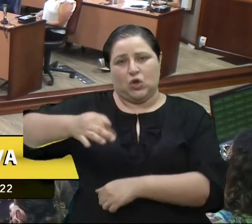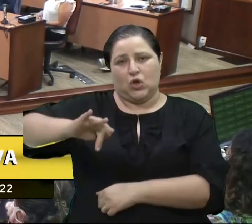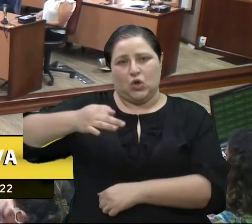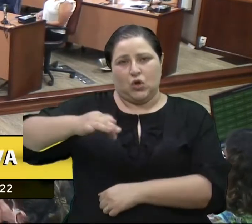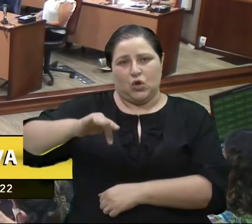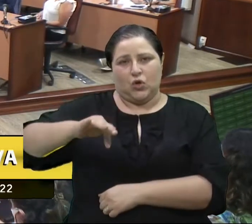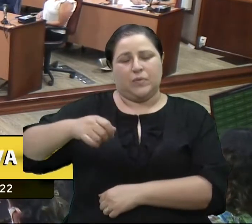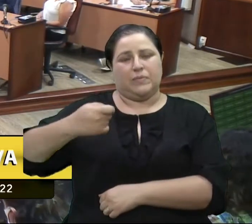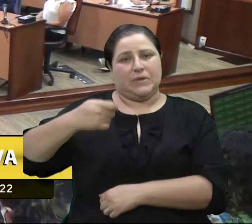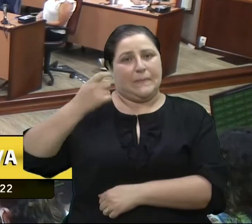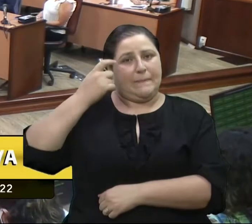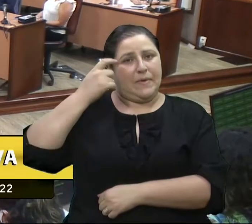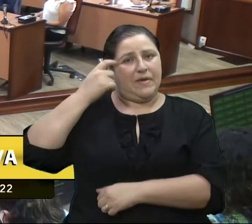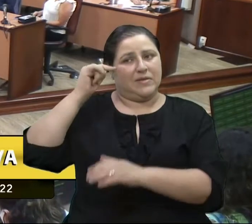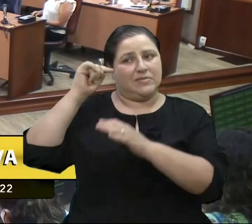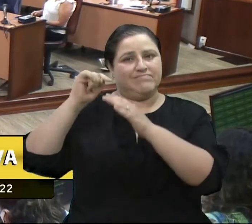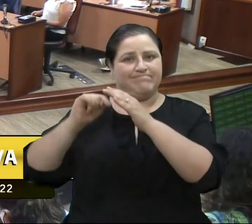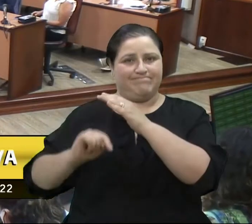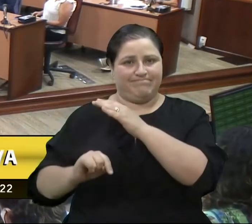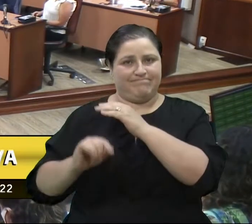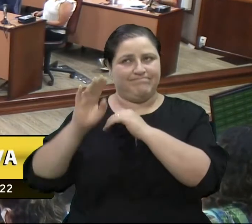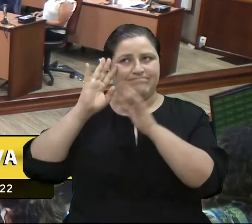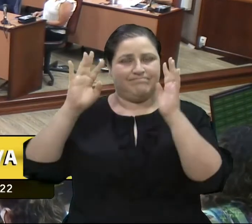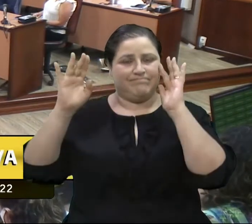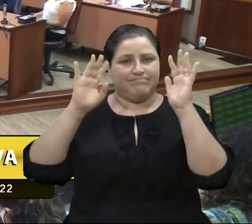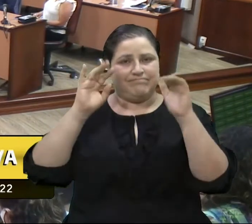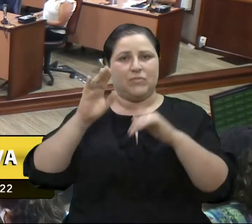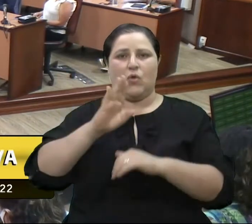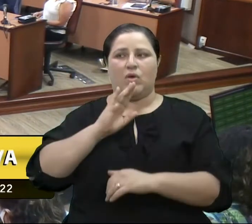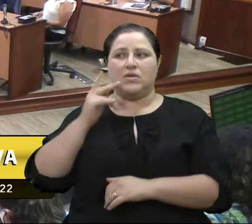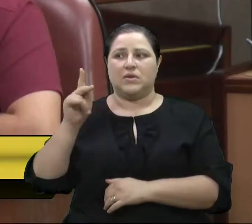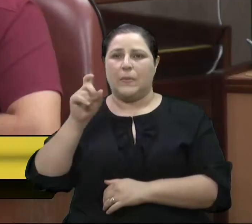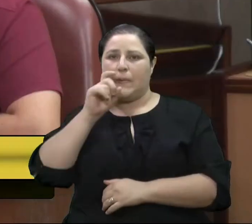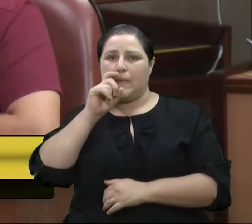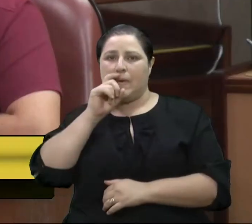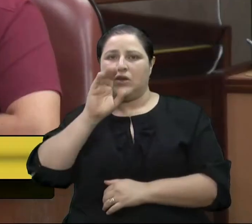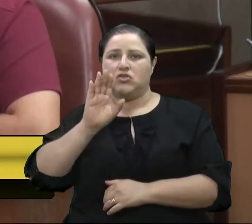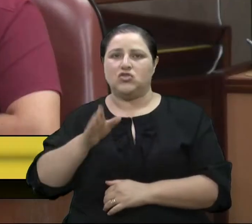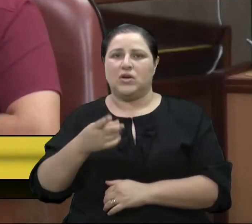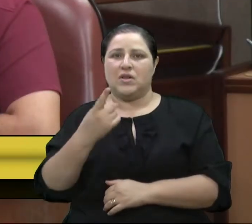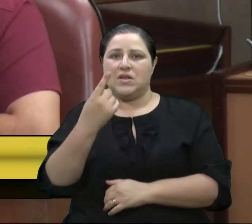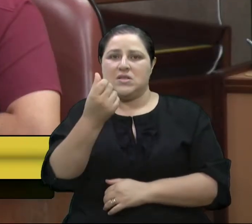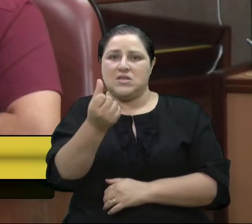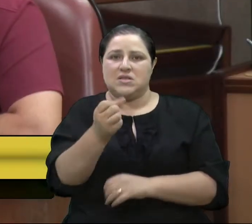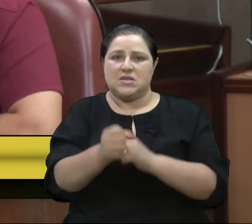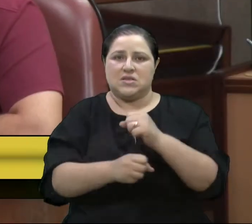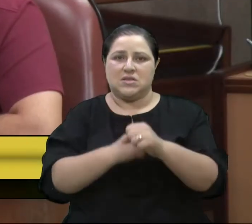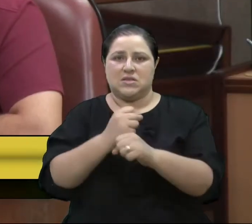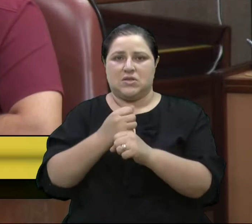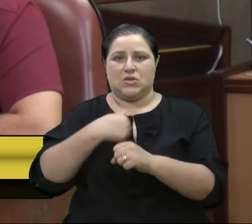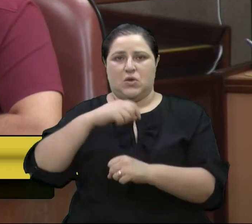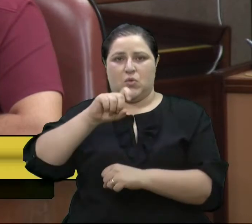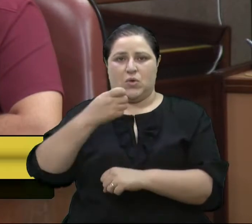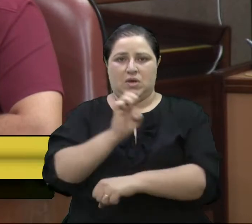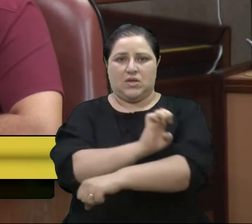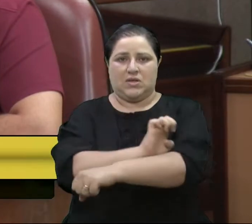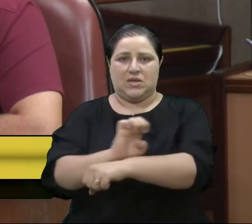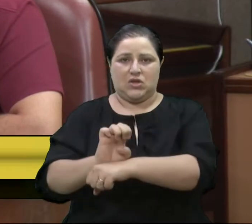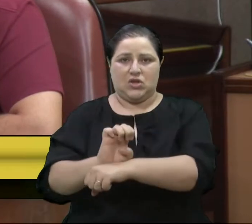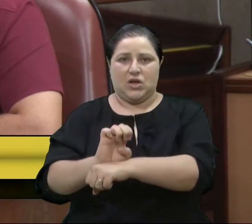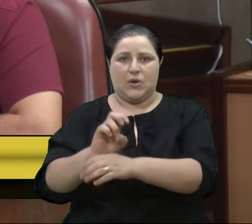reflexão. Eu conheço teu pai há 16 anos. Quando eu fui estagiário do Banrisul, lá dos Capuchinhos,